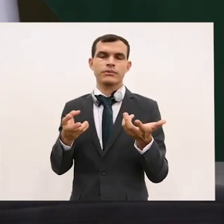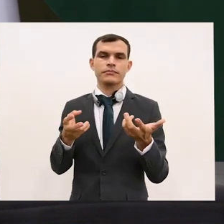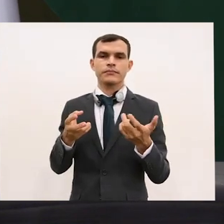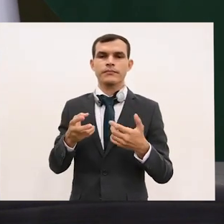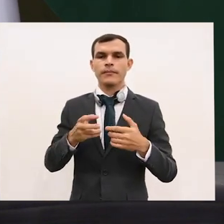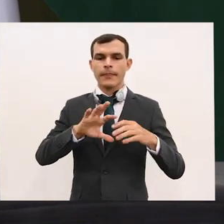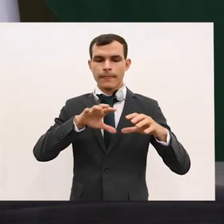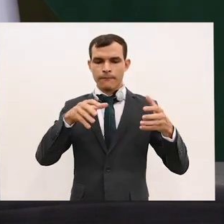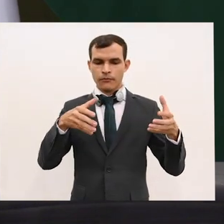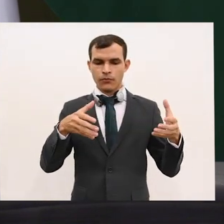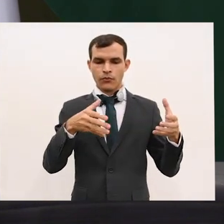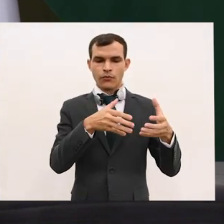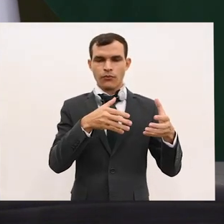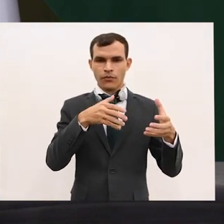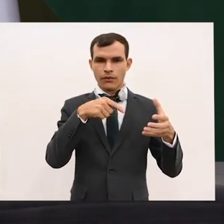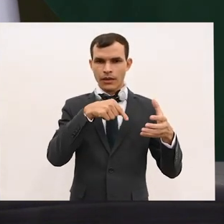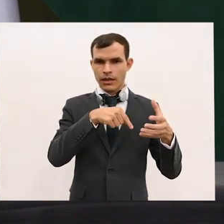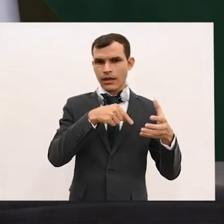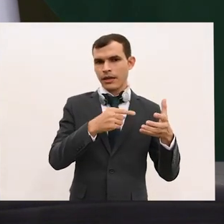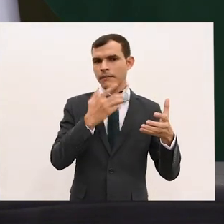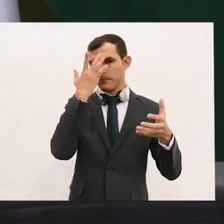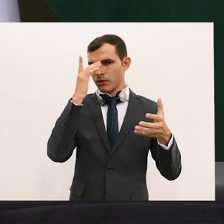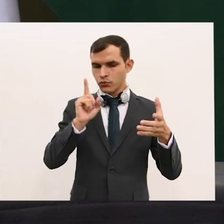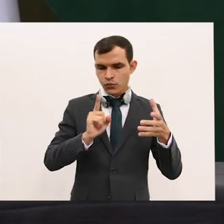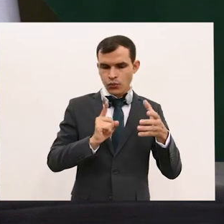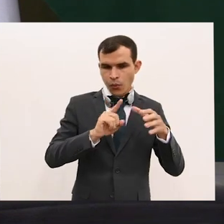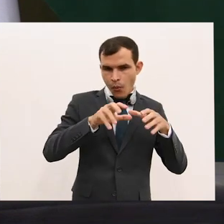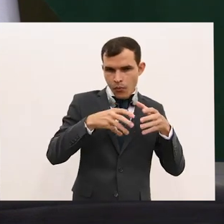integrantes do órgão de apelação.